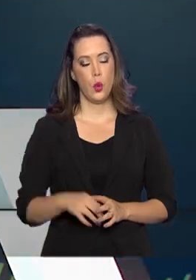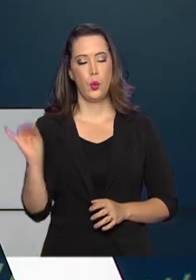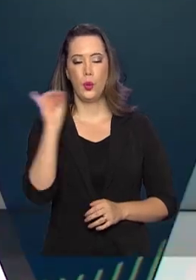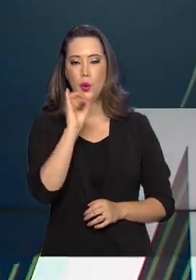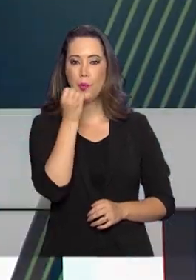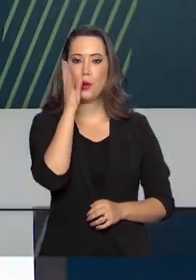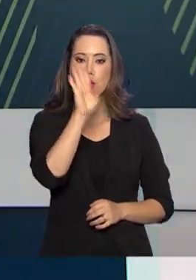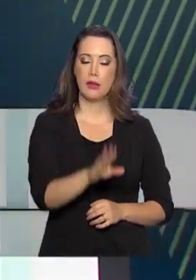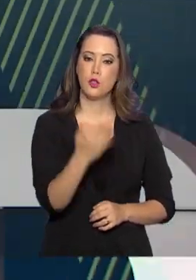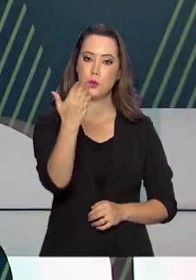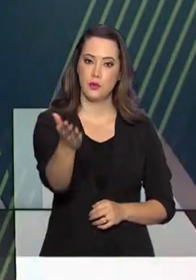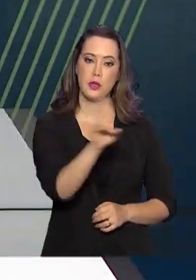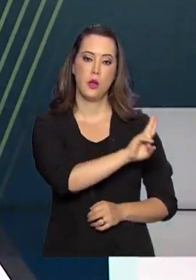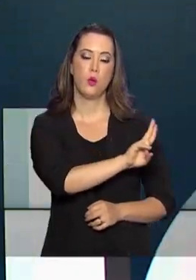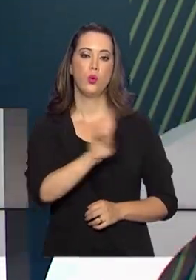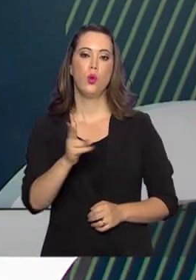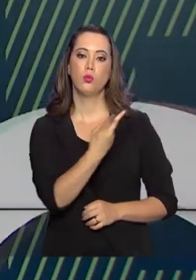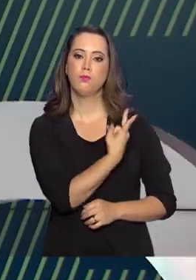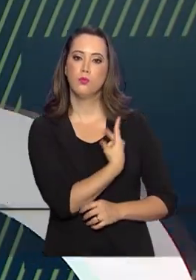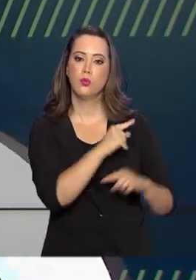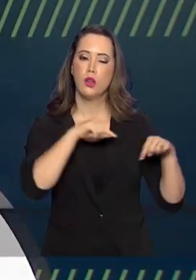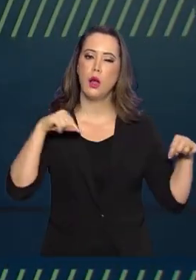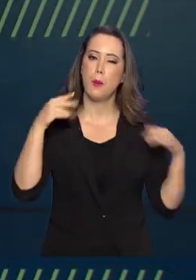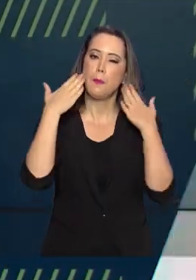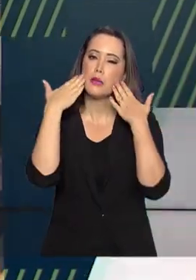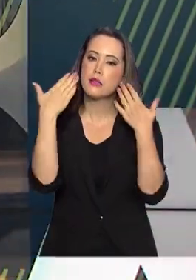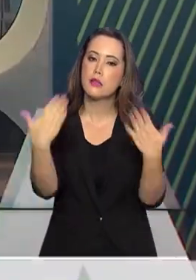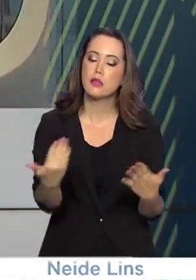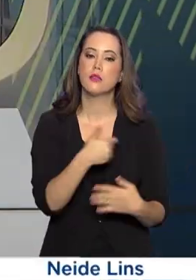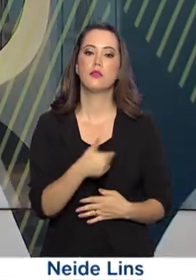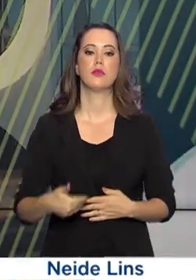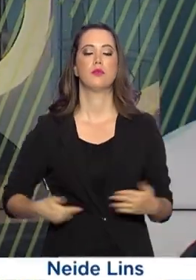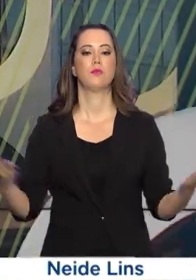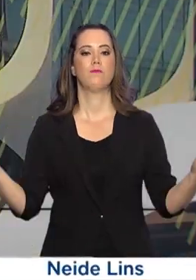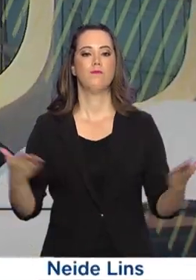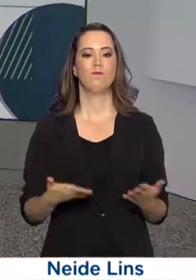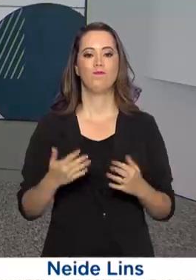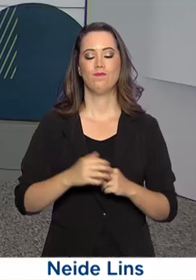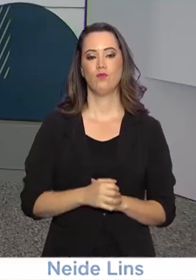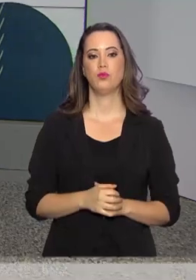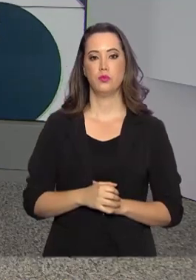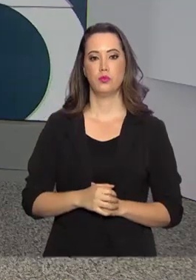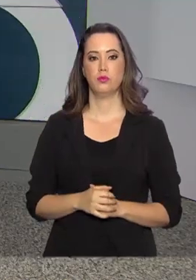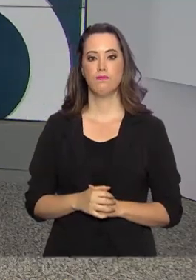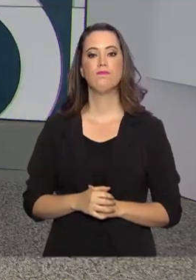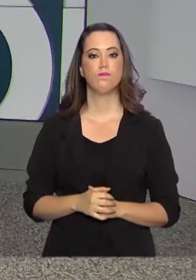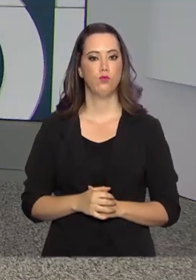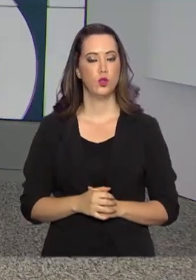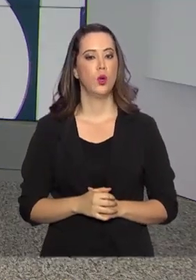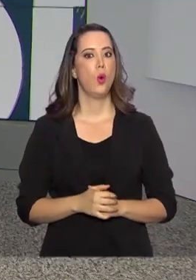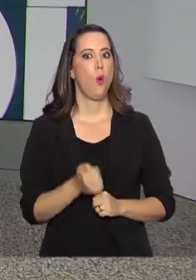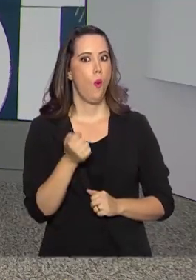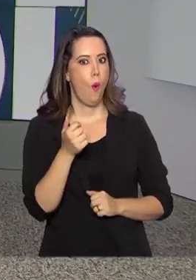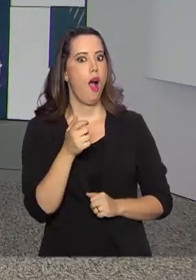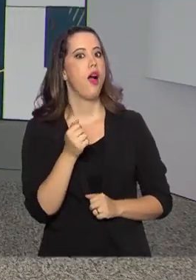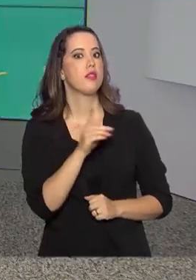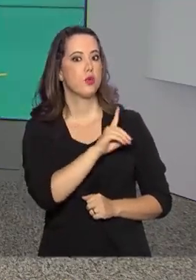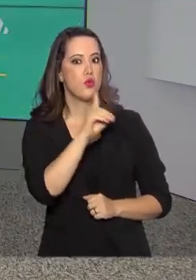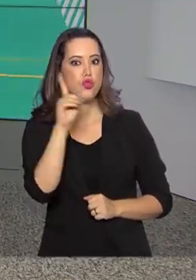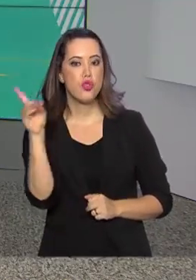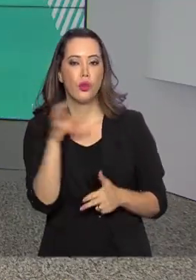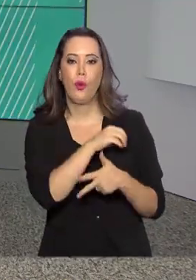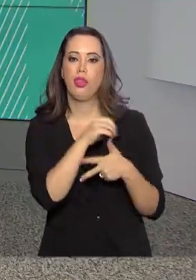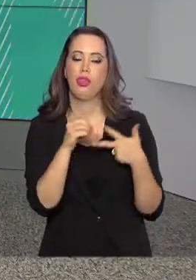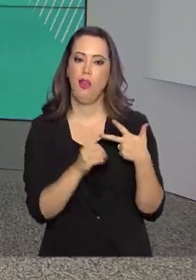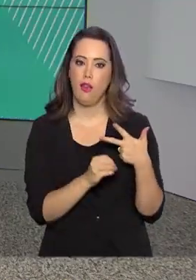Olá, boa tarde para você. Eu sou Roberto Camargo e já estamos de volta com o governo agora. Faltando poucos dias para o Enem, quase